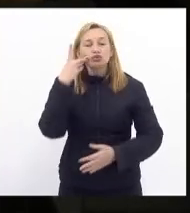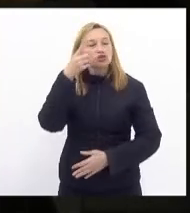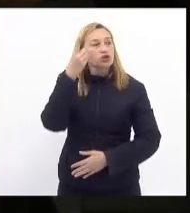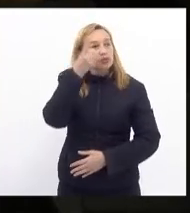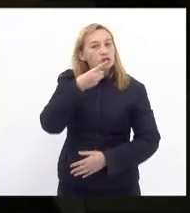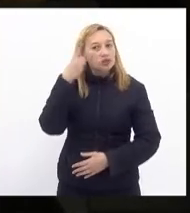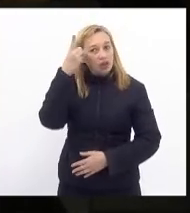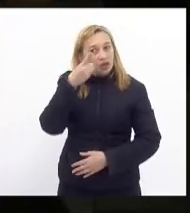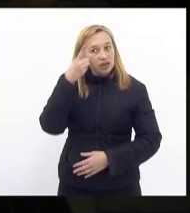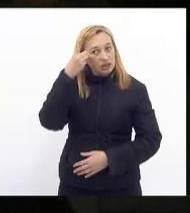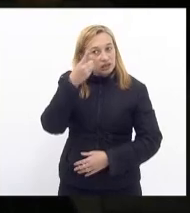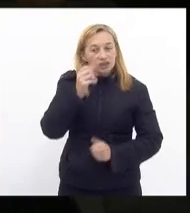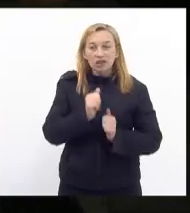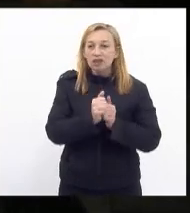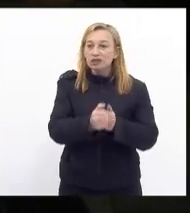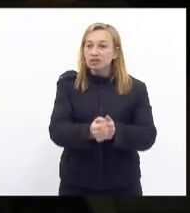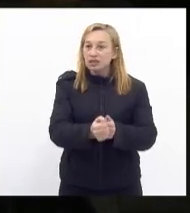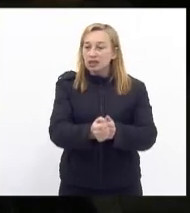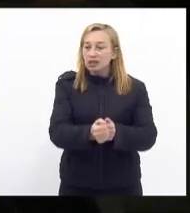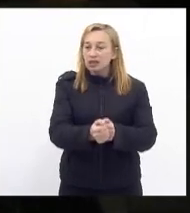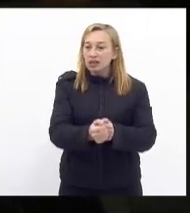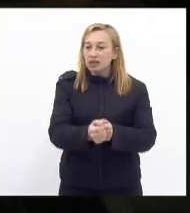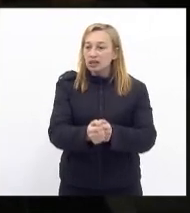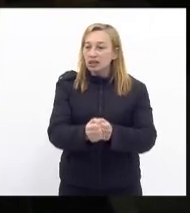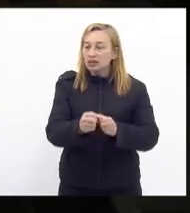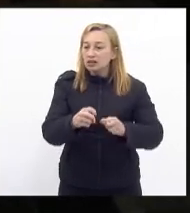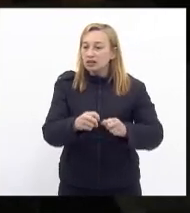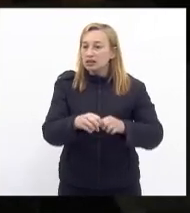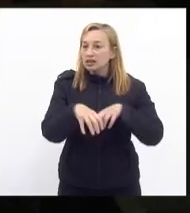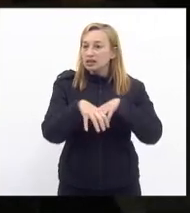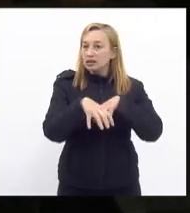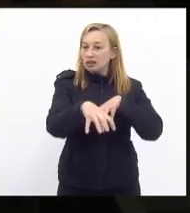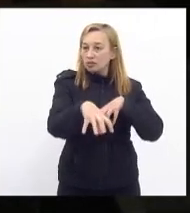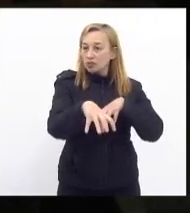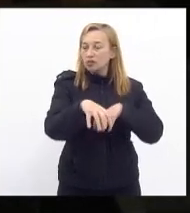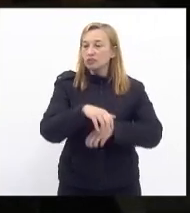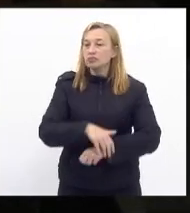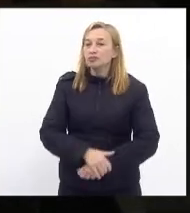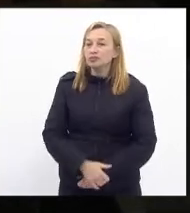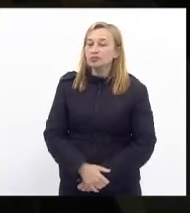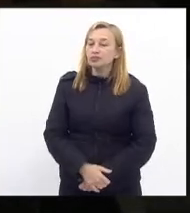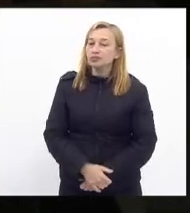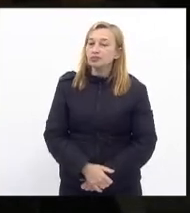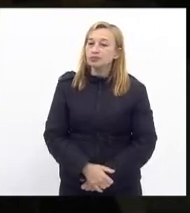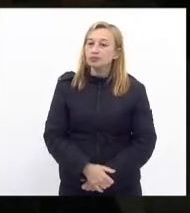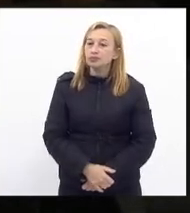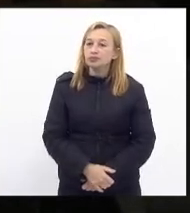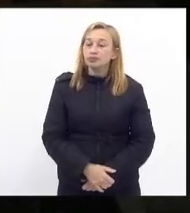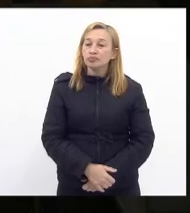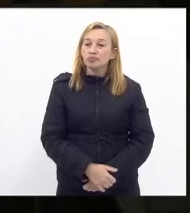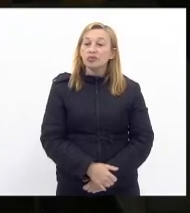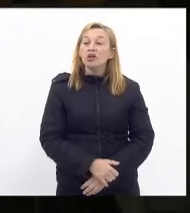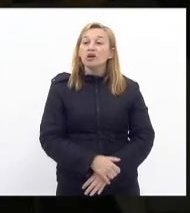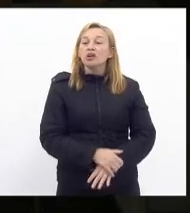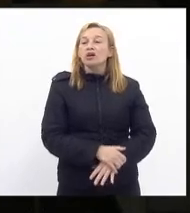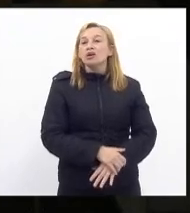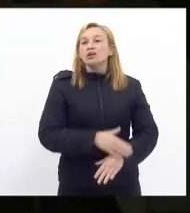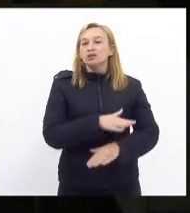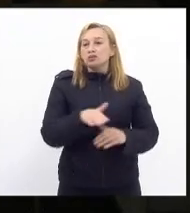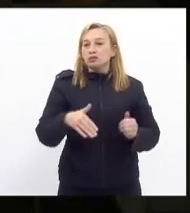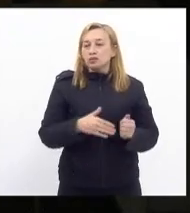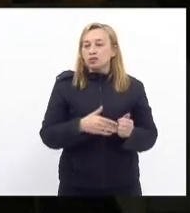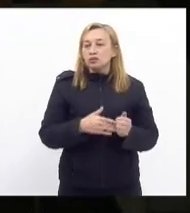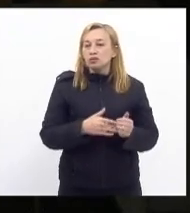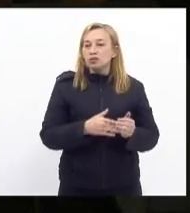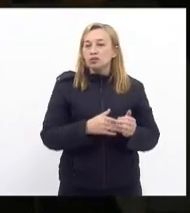deputados que seguem ainda na sessão plenária por meio remoto cidadãs e cidadãos que